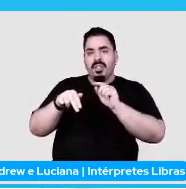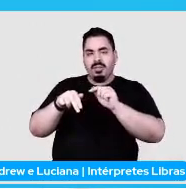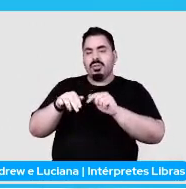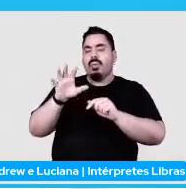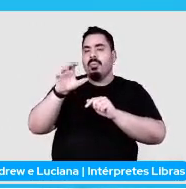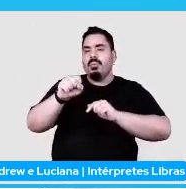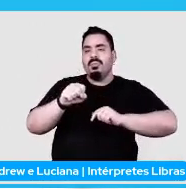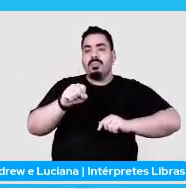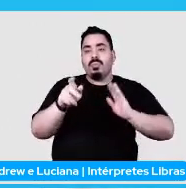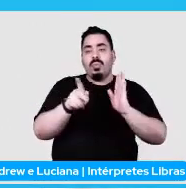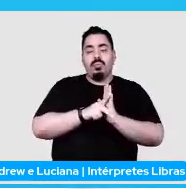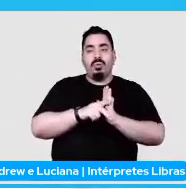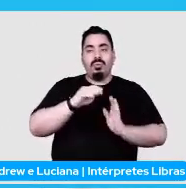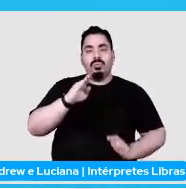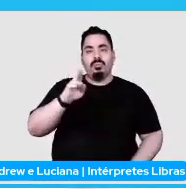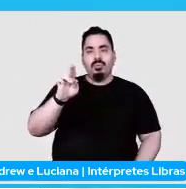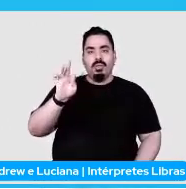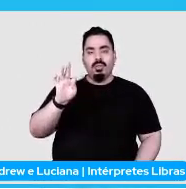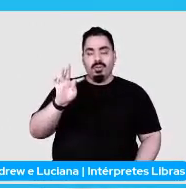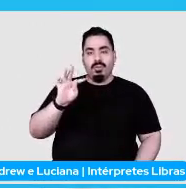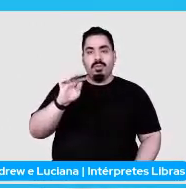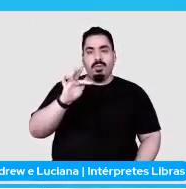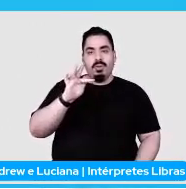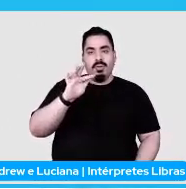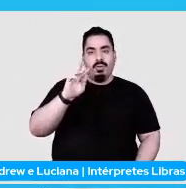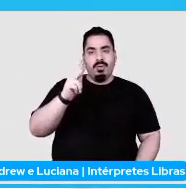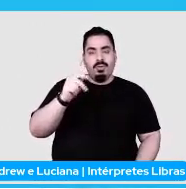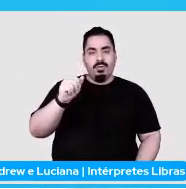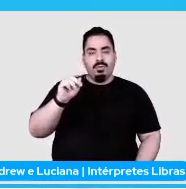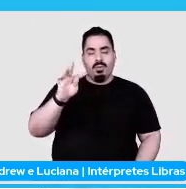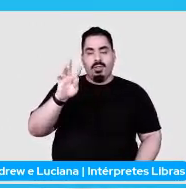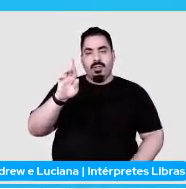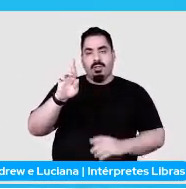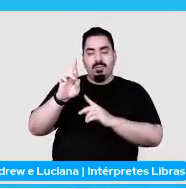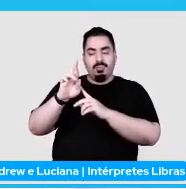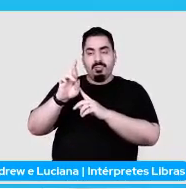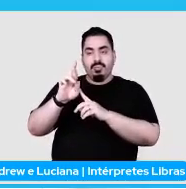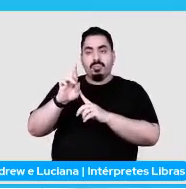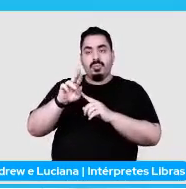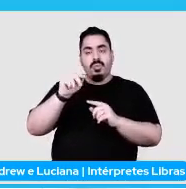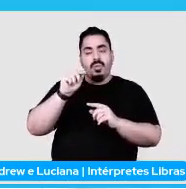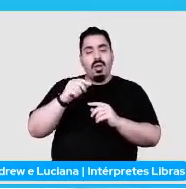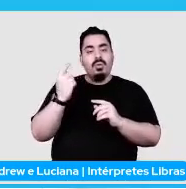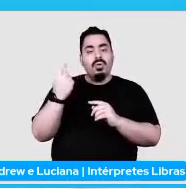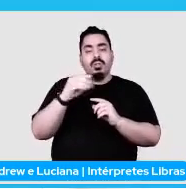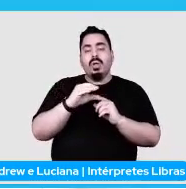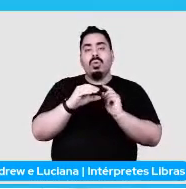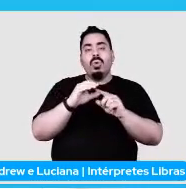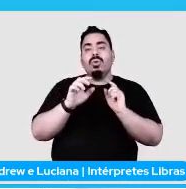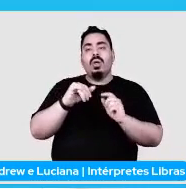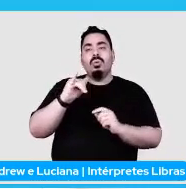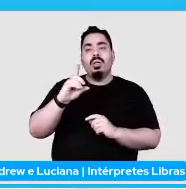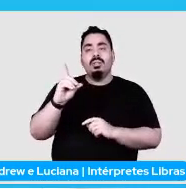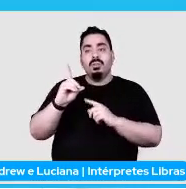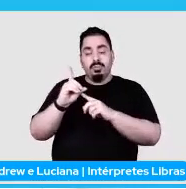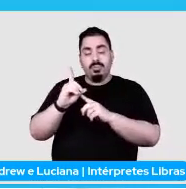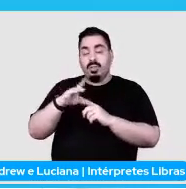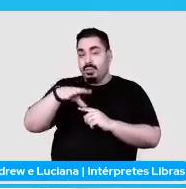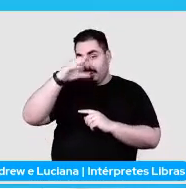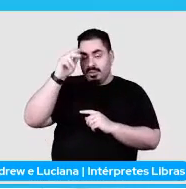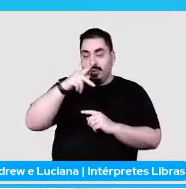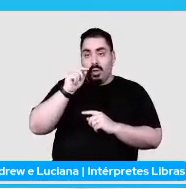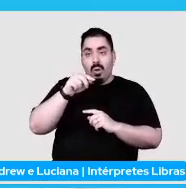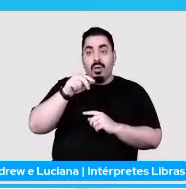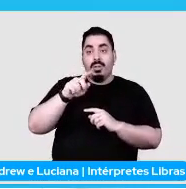bot folder e eu vou definir o group ID, que é o ID do grupo que eu tenho com o bot. Esqueci de falar bem aqui. Depois que eu crio o bot,